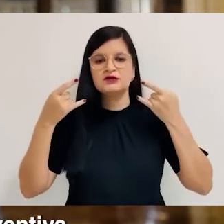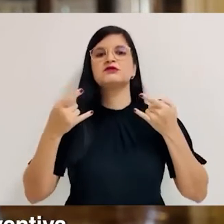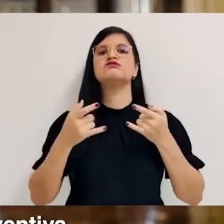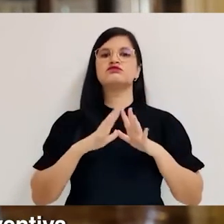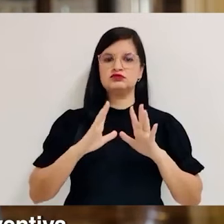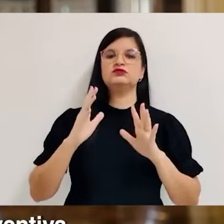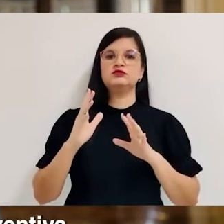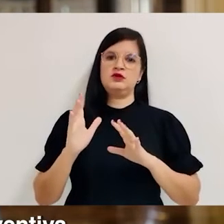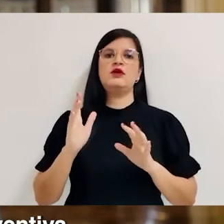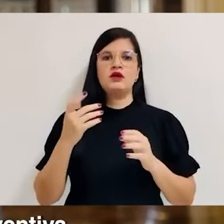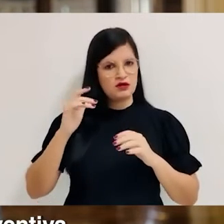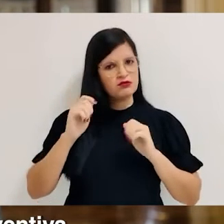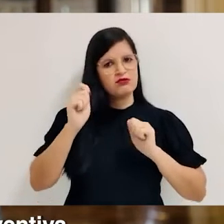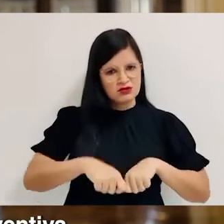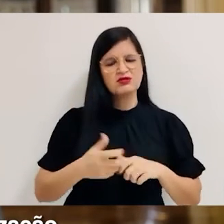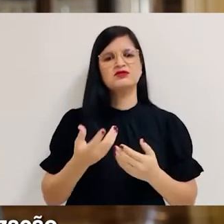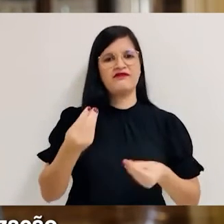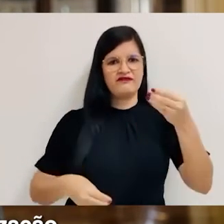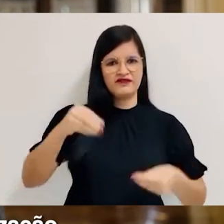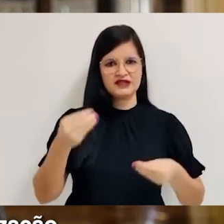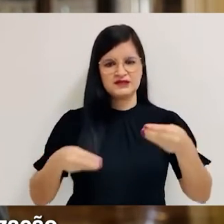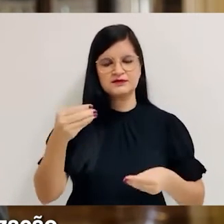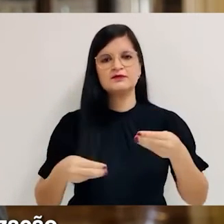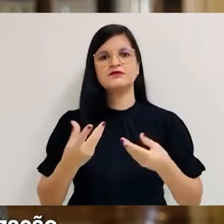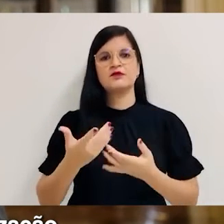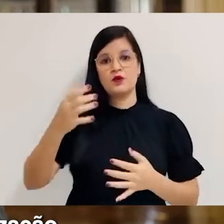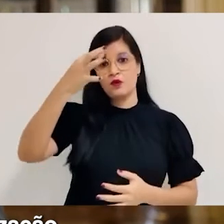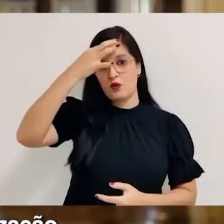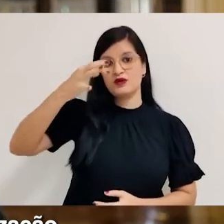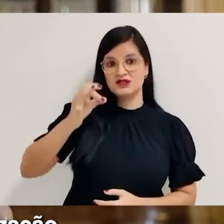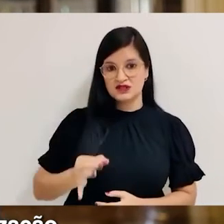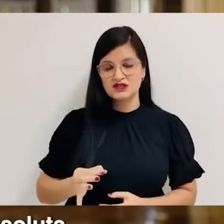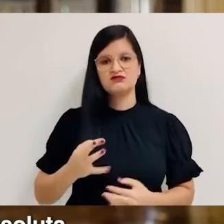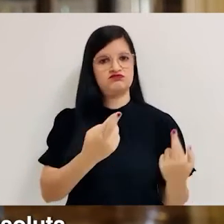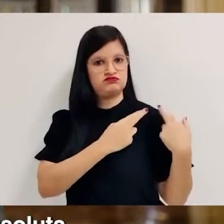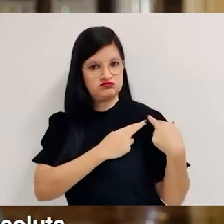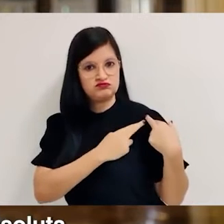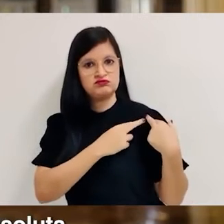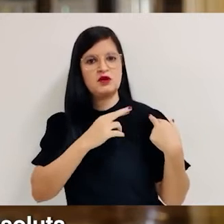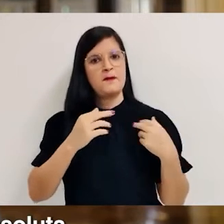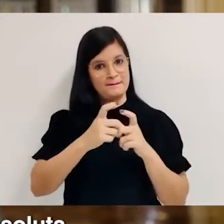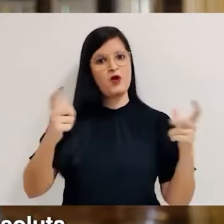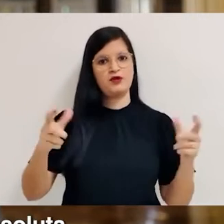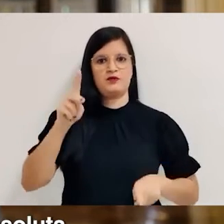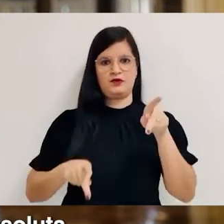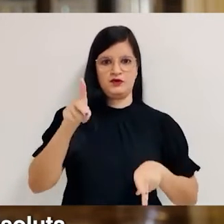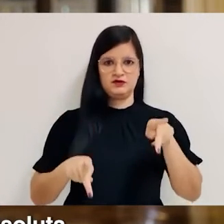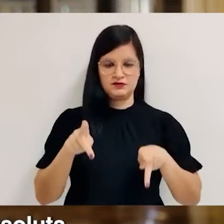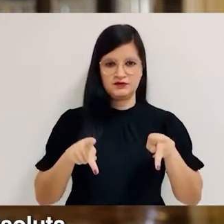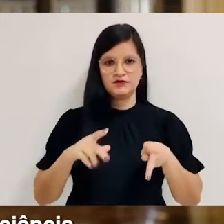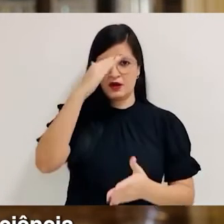máscara como medida preventiva e só está sendo possível essa flexibilização pela consciência e compromisso da